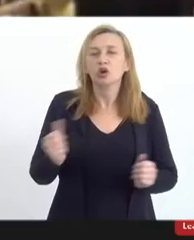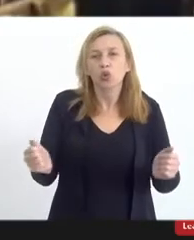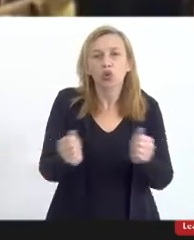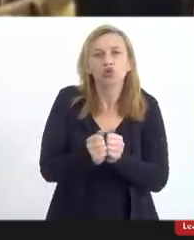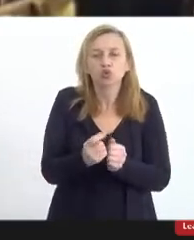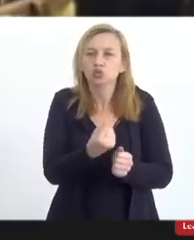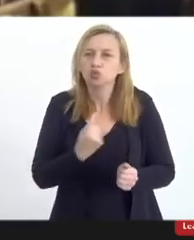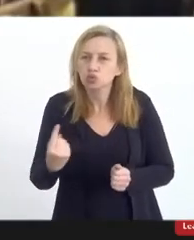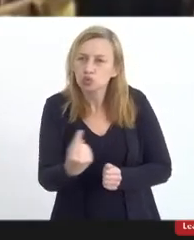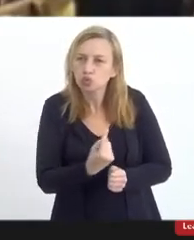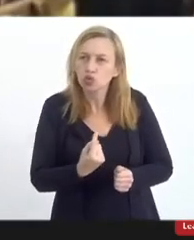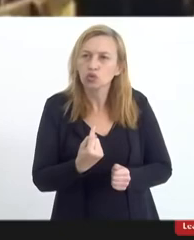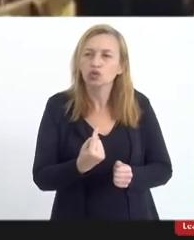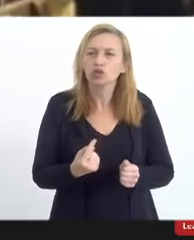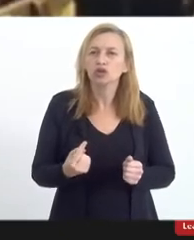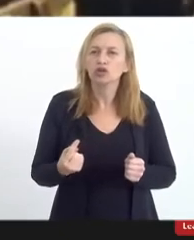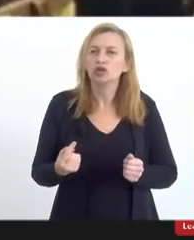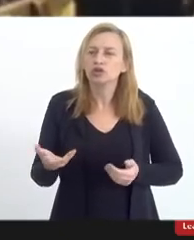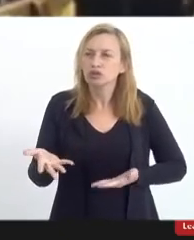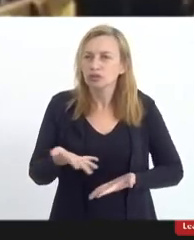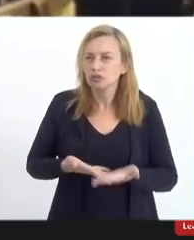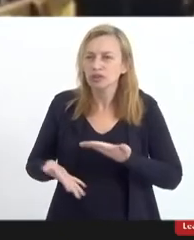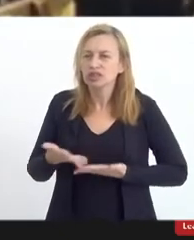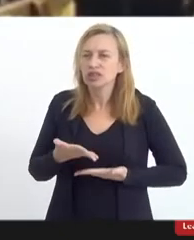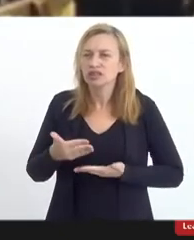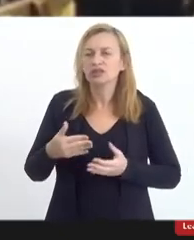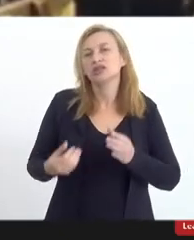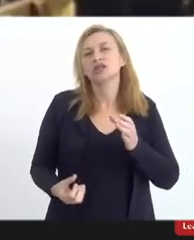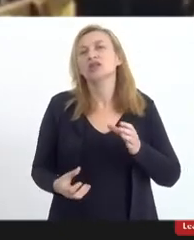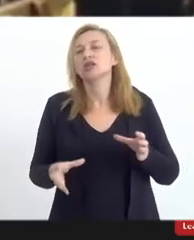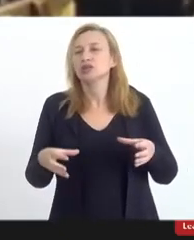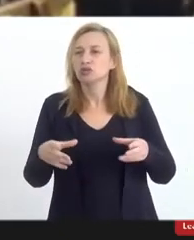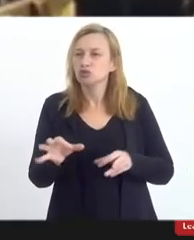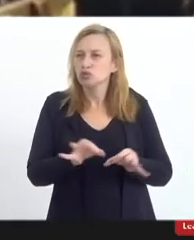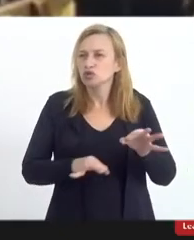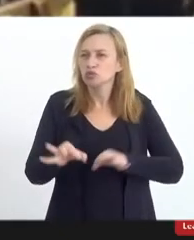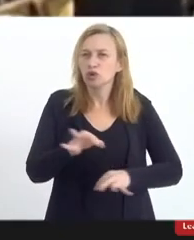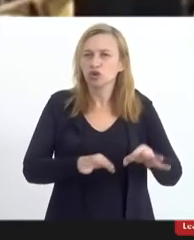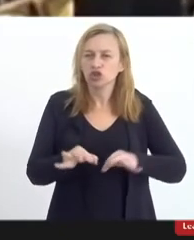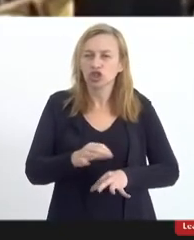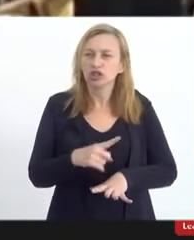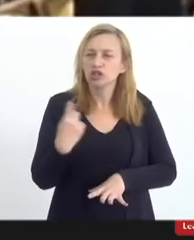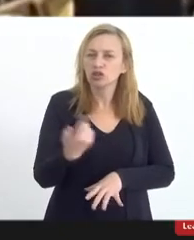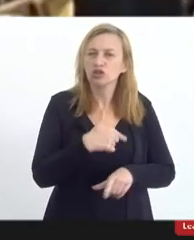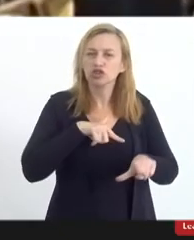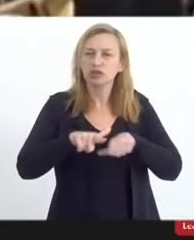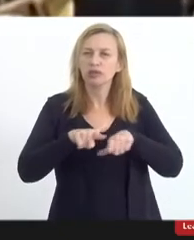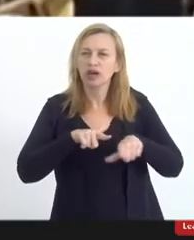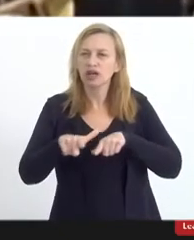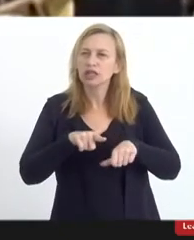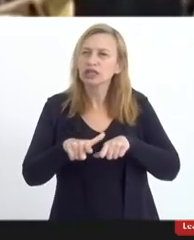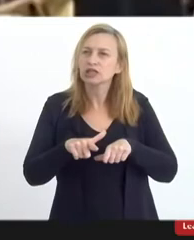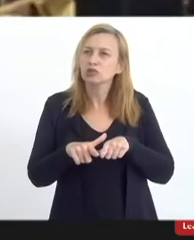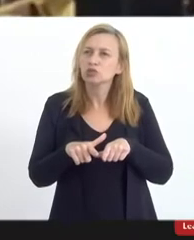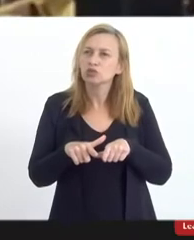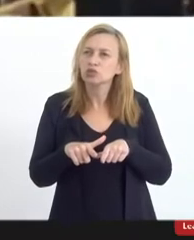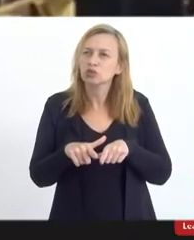conosco, eles são parceiros nesse projeto, e nós trabalhamos com